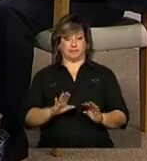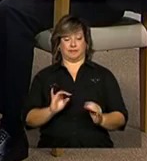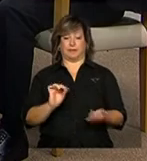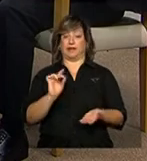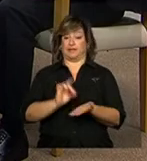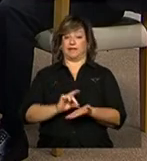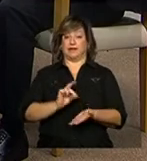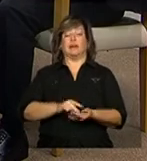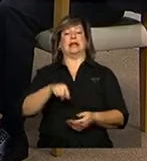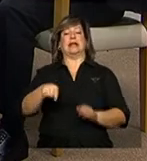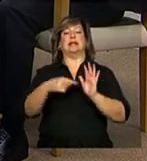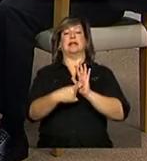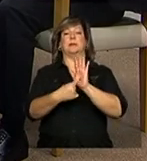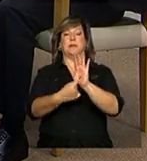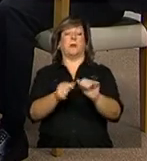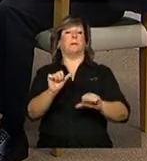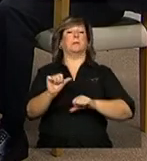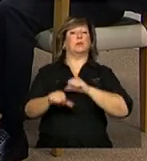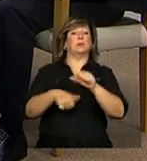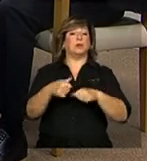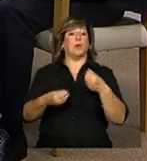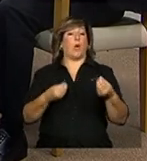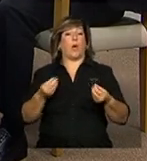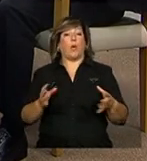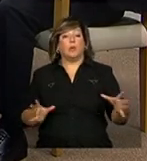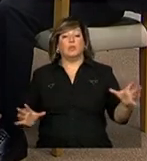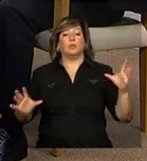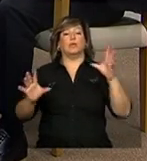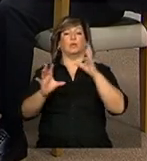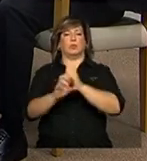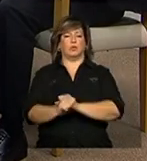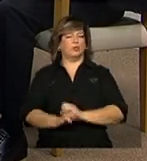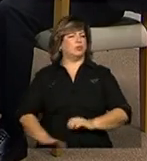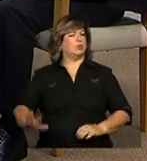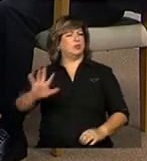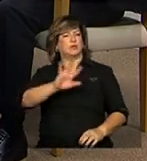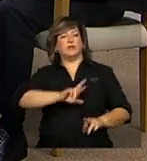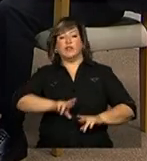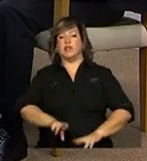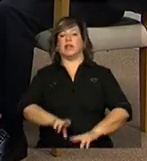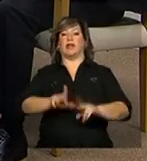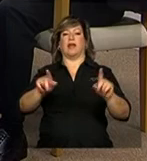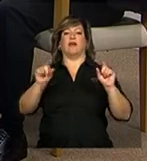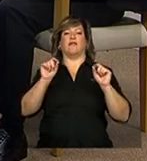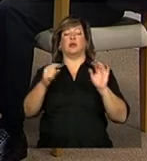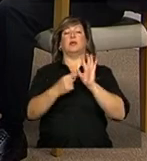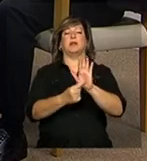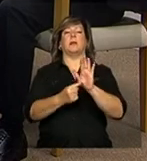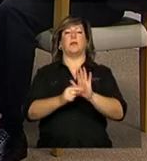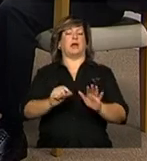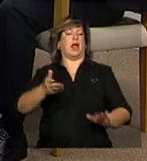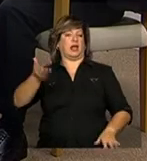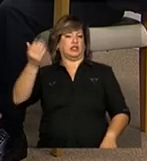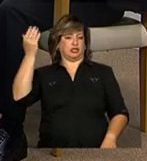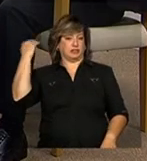o demonstrativo mudou como um todo, né? Ele está bem diferente dos demonstrativos anteriores.